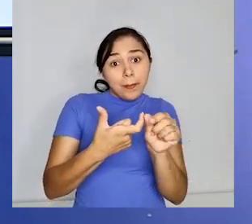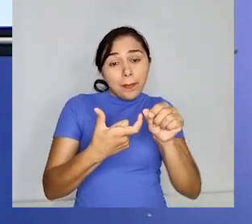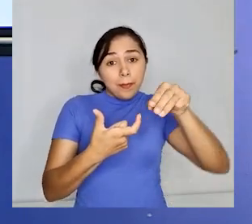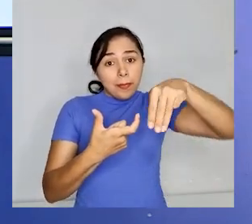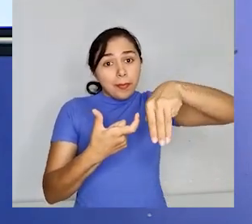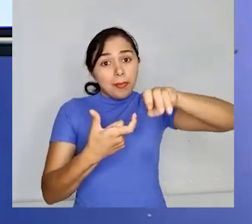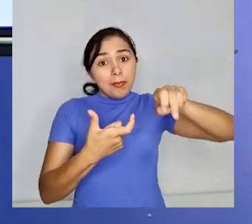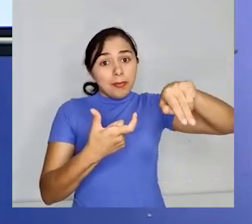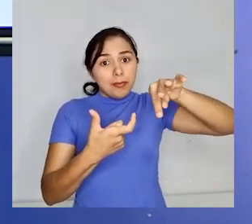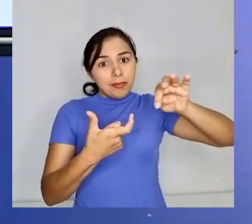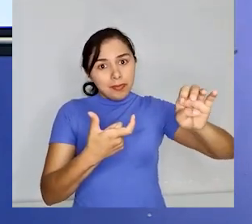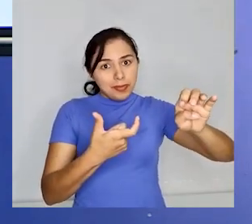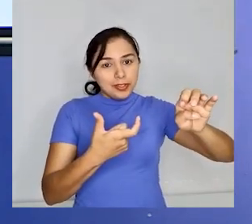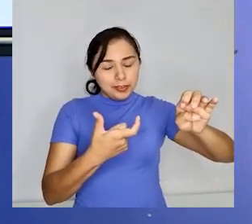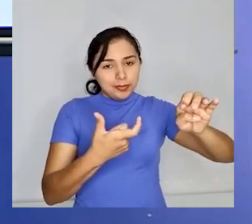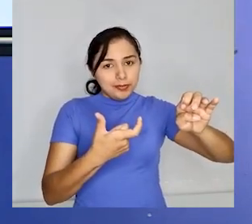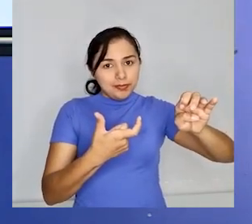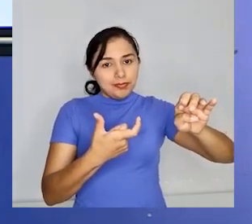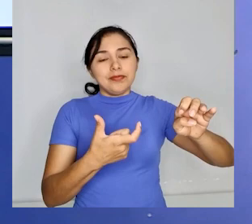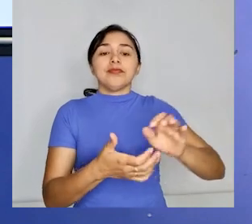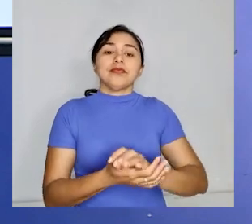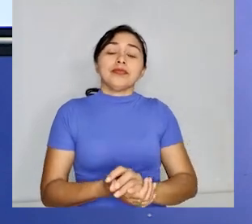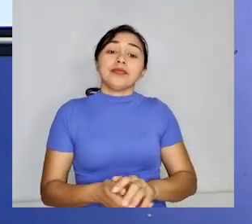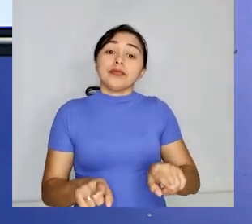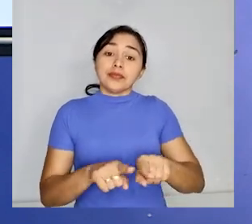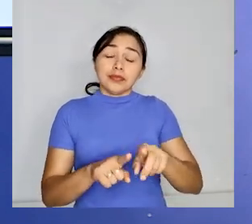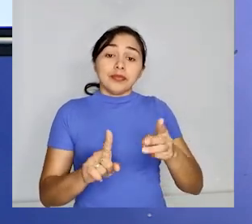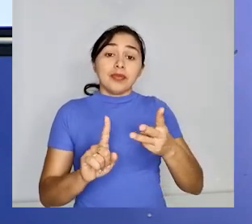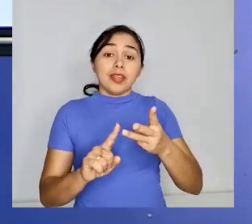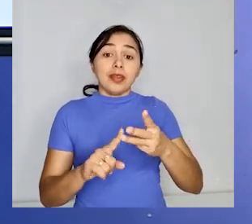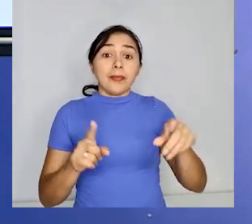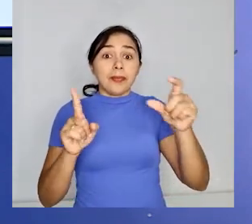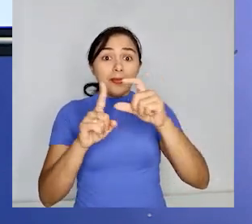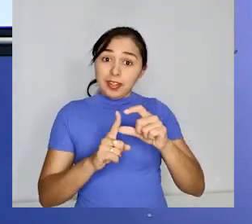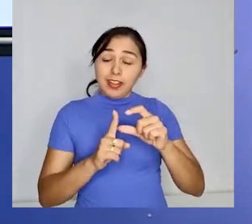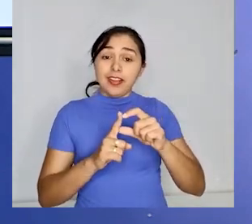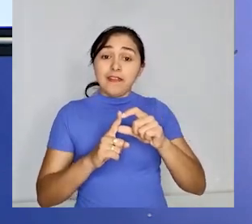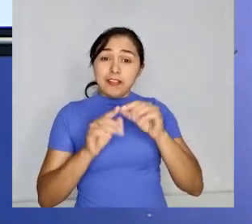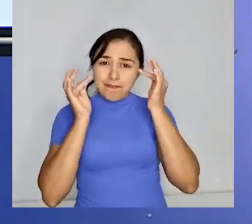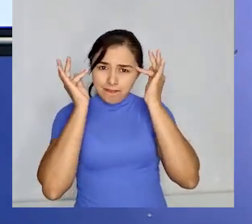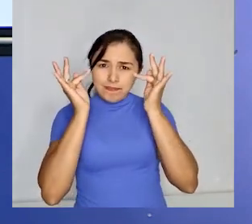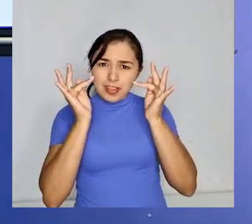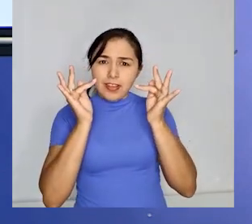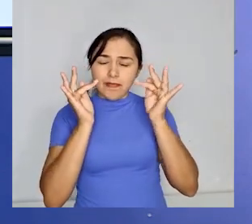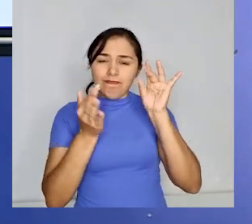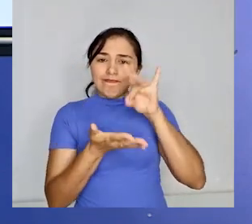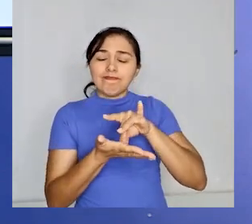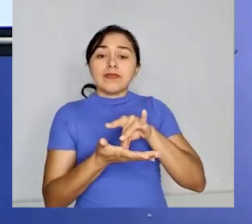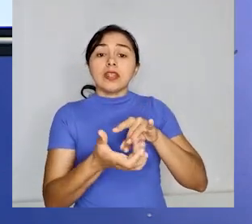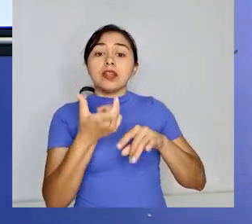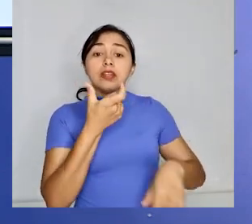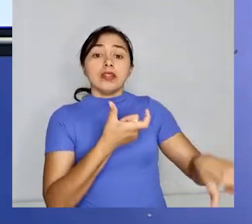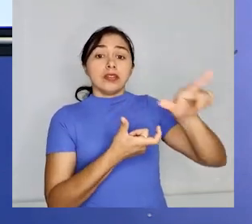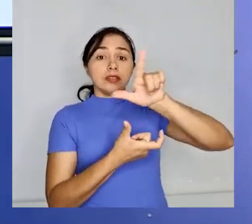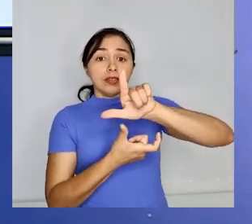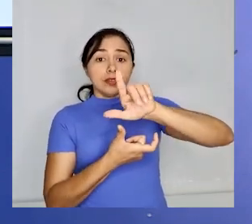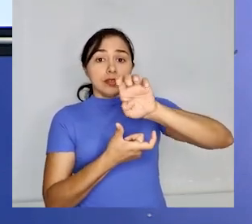leal.